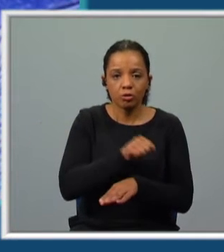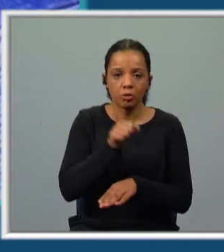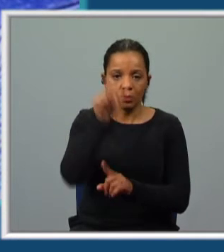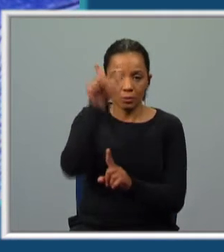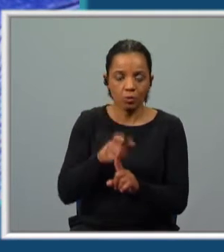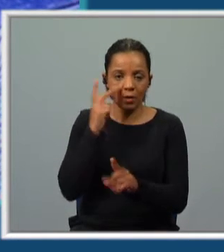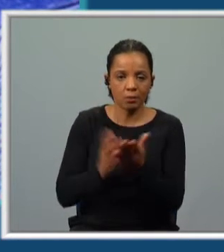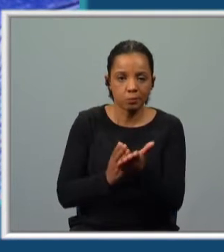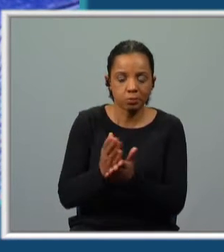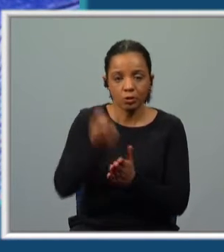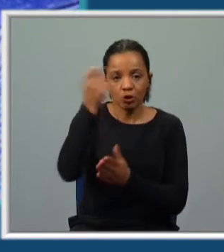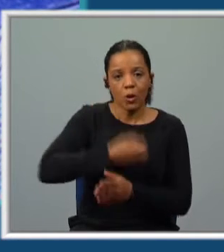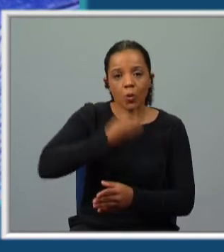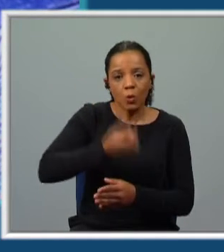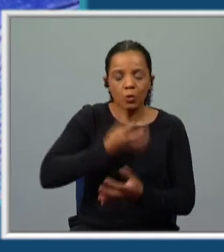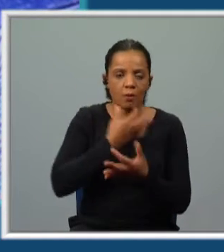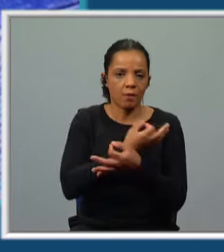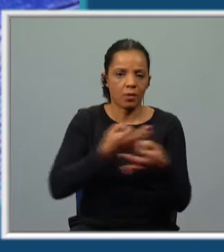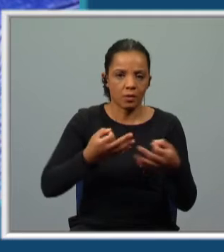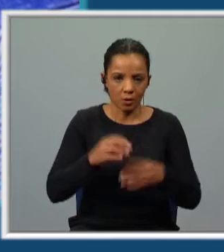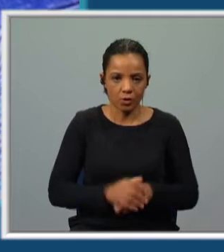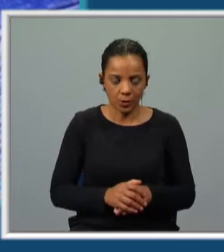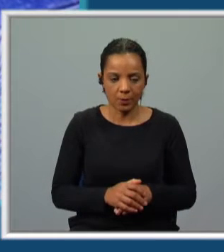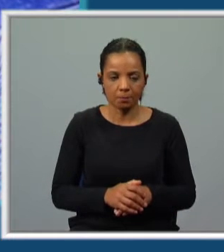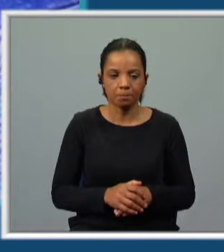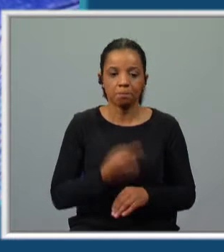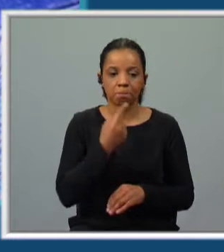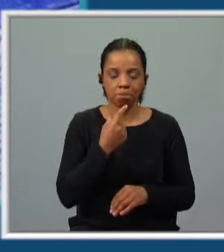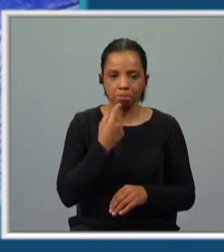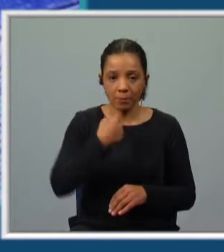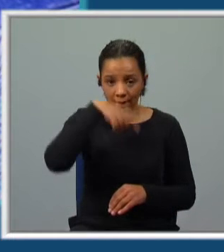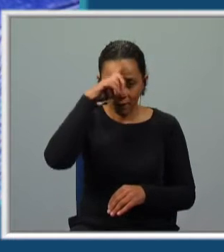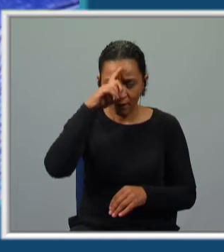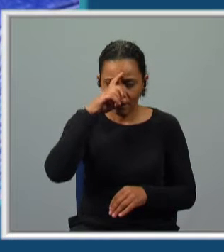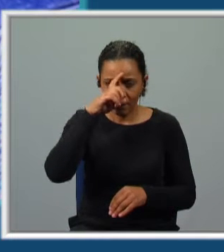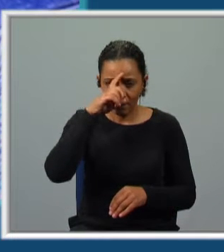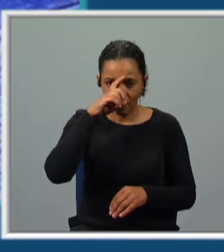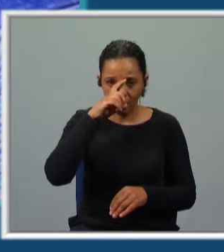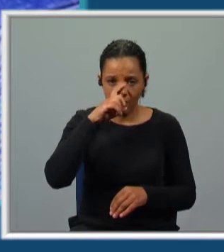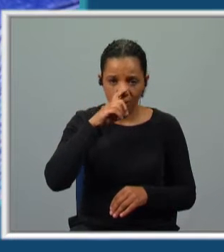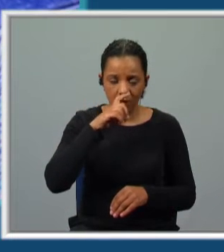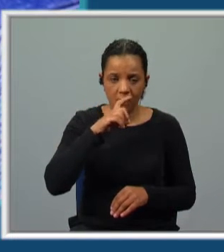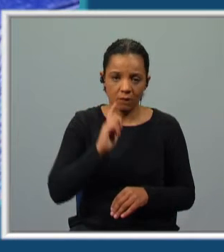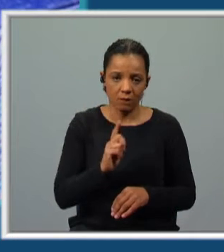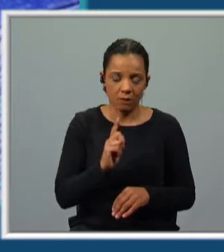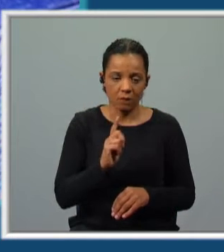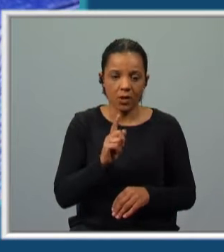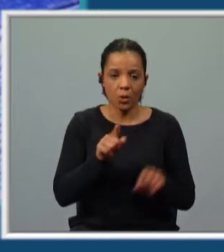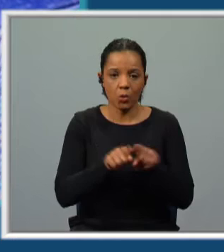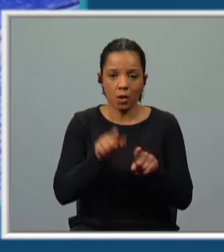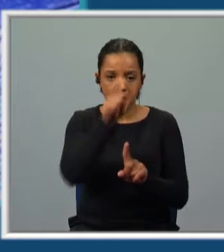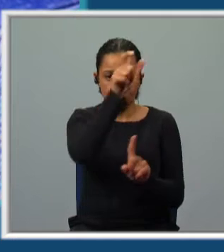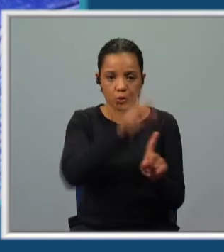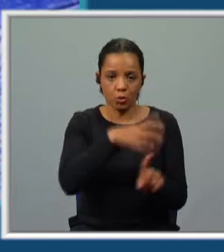sobreviveu e contou uma história fantástica. Portanto, ele vai recordar a recolha deste náufrago.